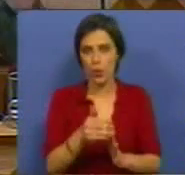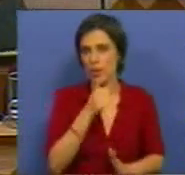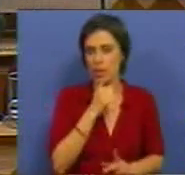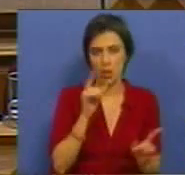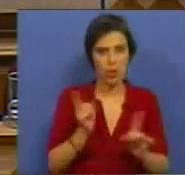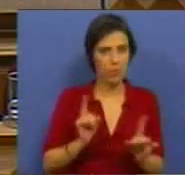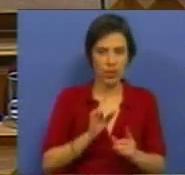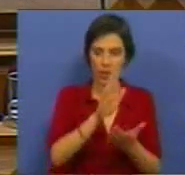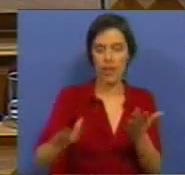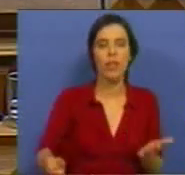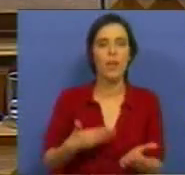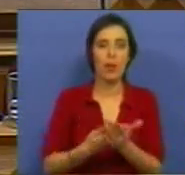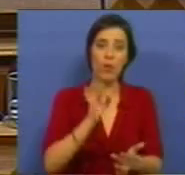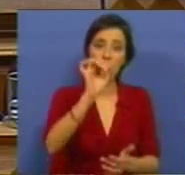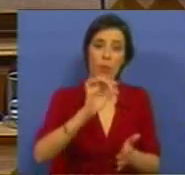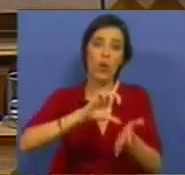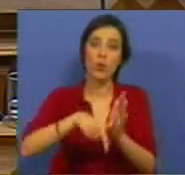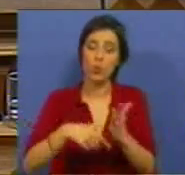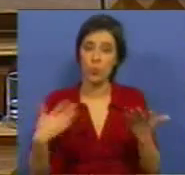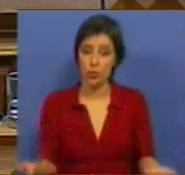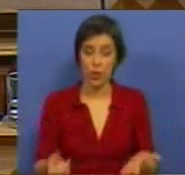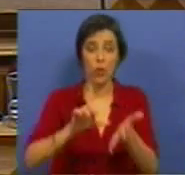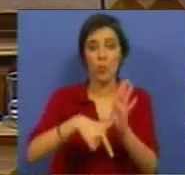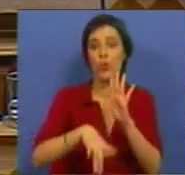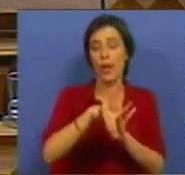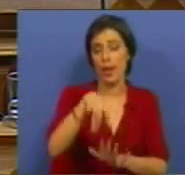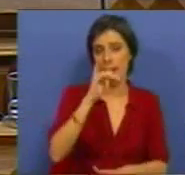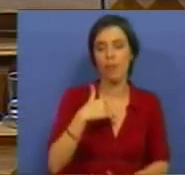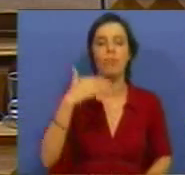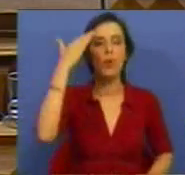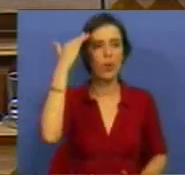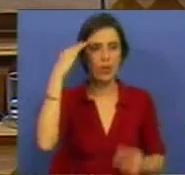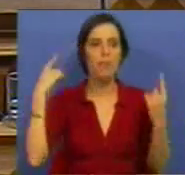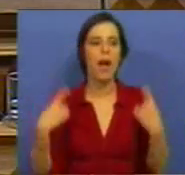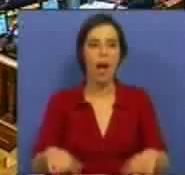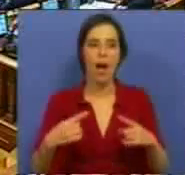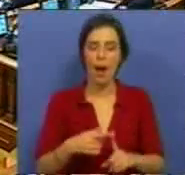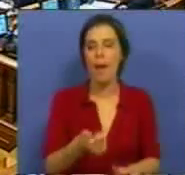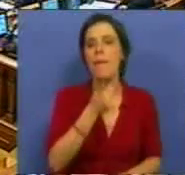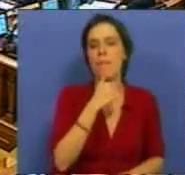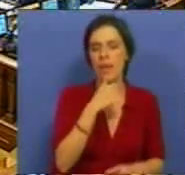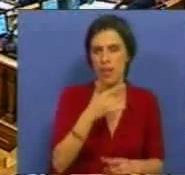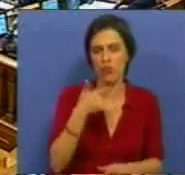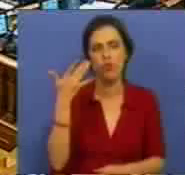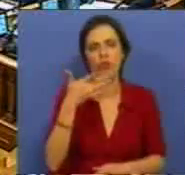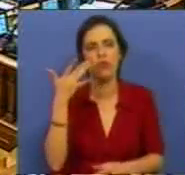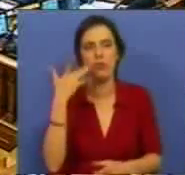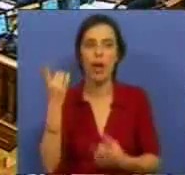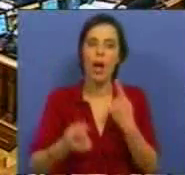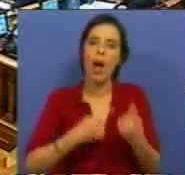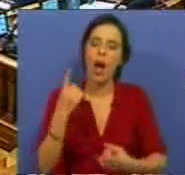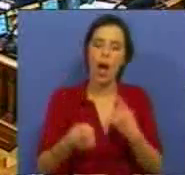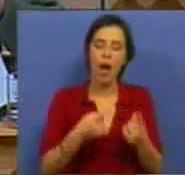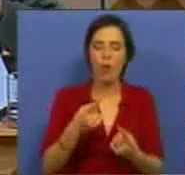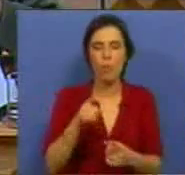apresentadas no vosso projeto, no projeto de lei. Consideramos que existem aqui medidas excessivas de algum